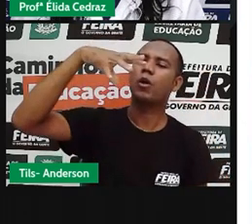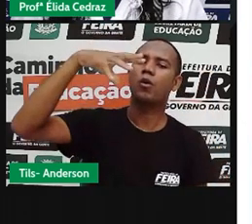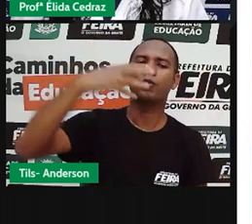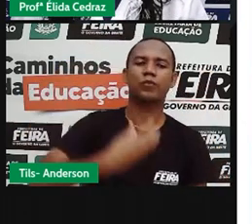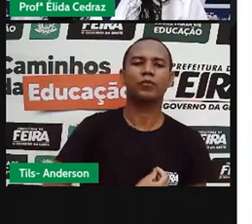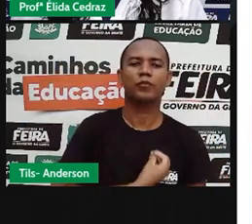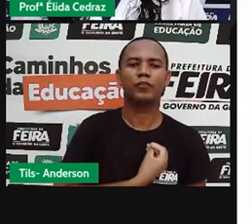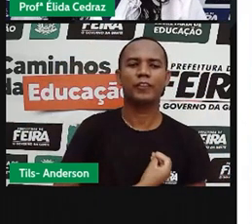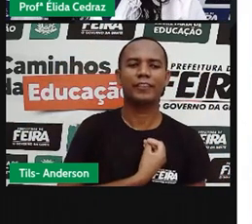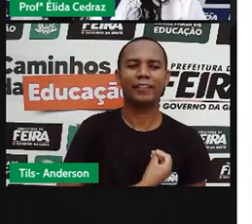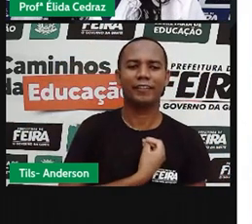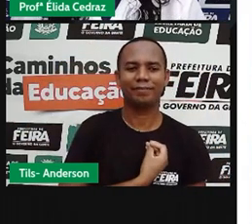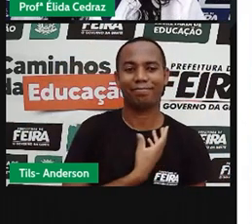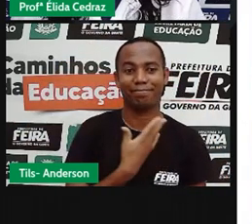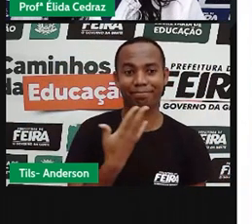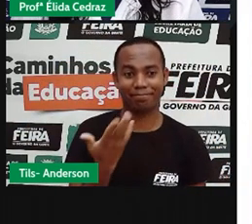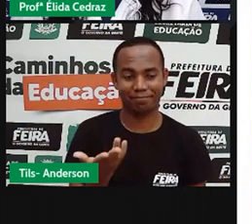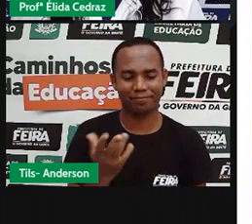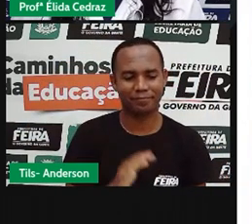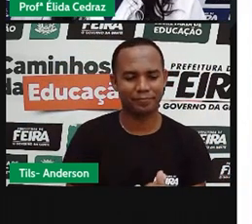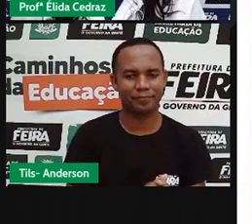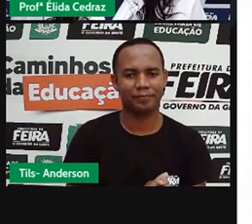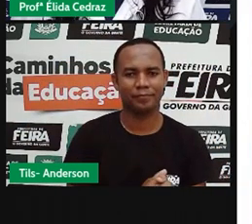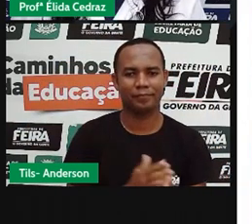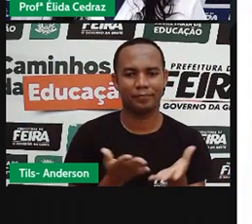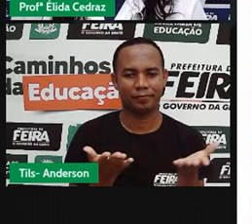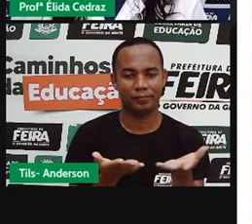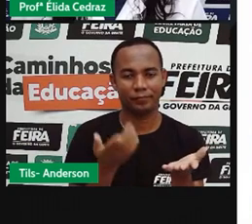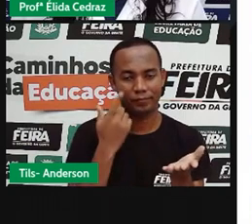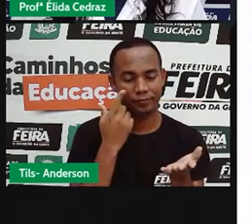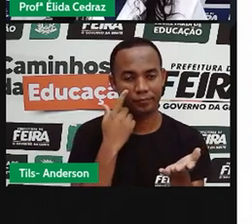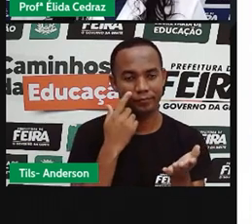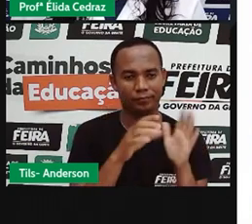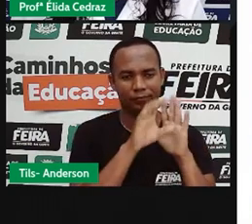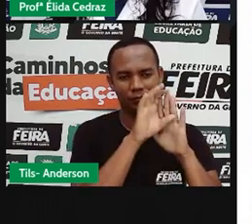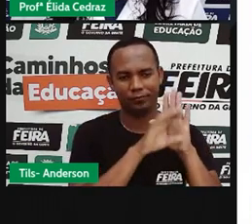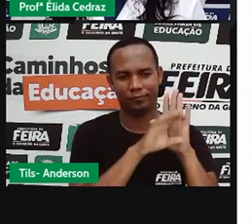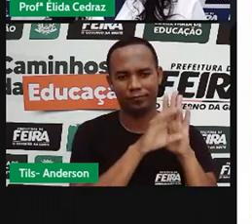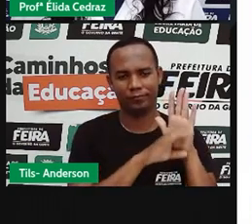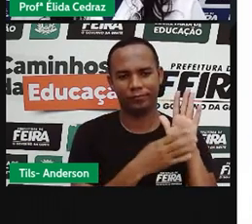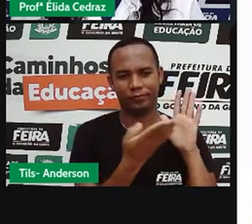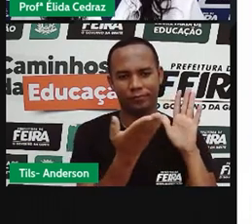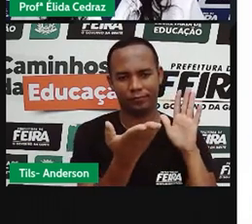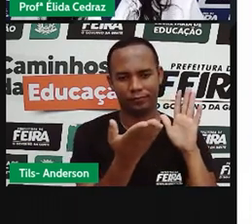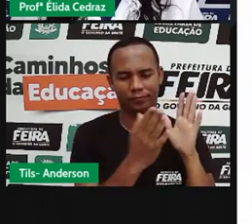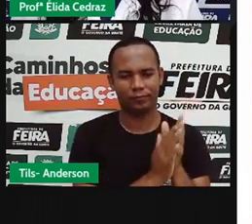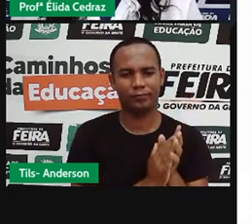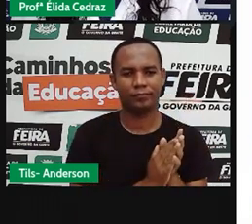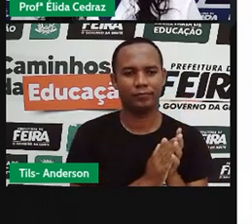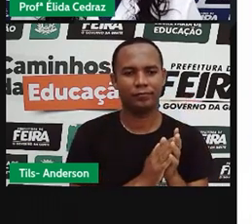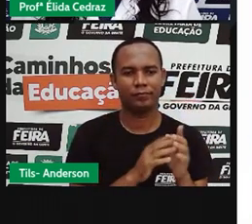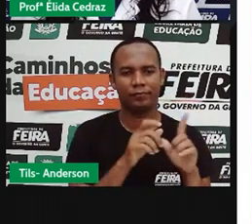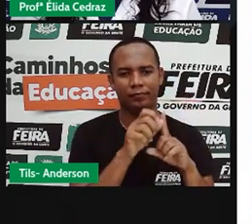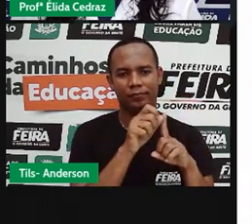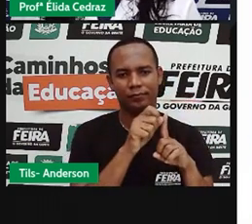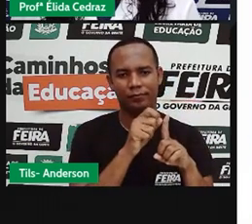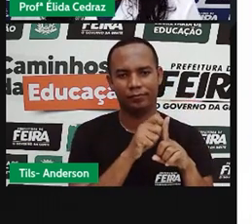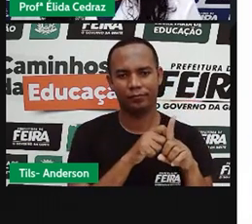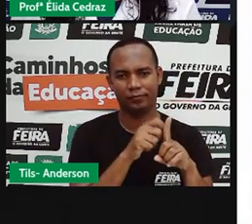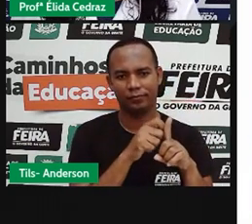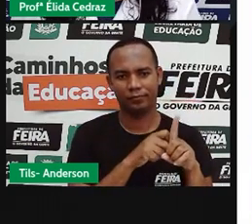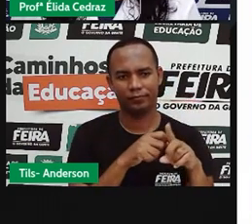Como vocês já sabem, nós estamos no ano de 2021, no mês de junho.